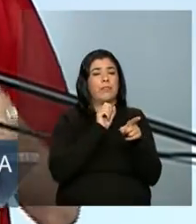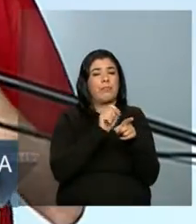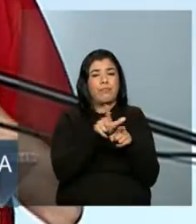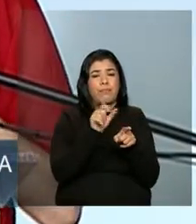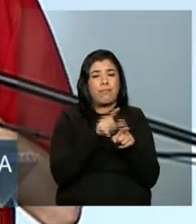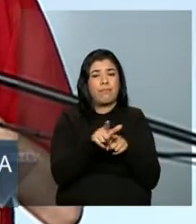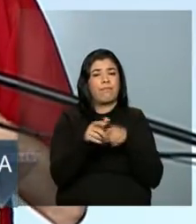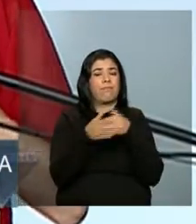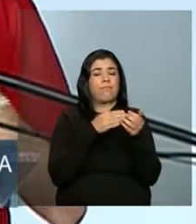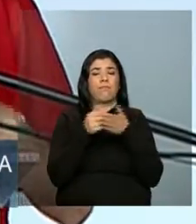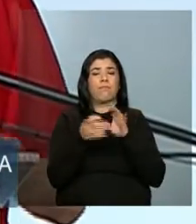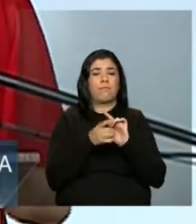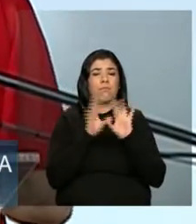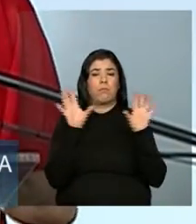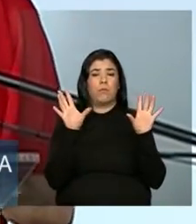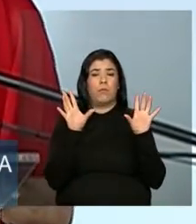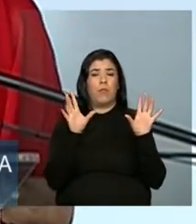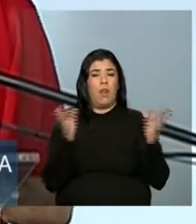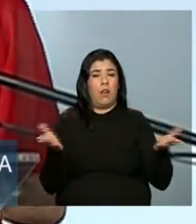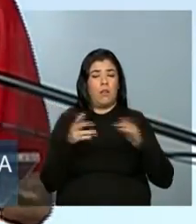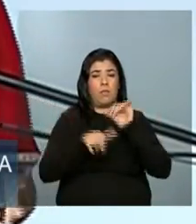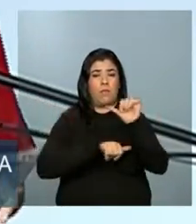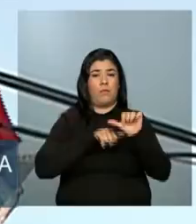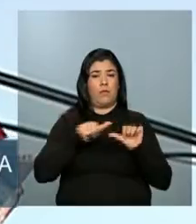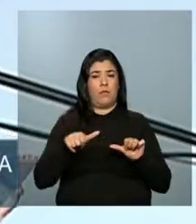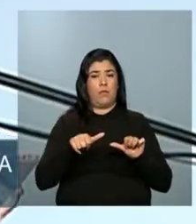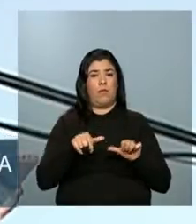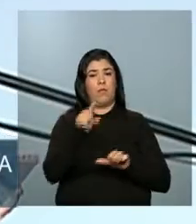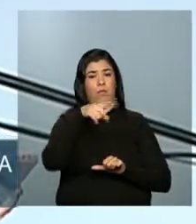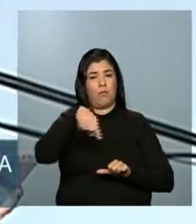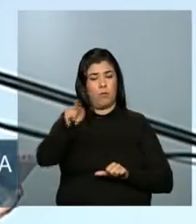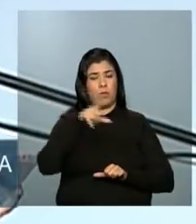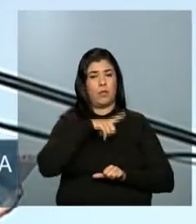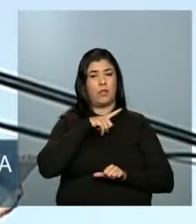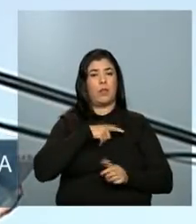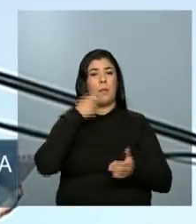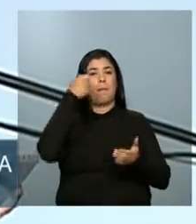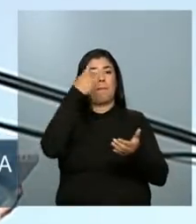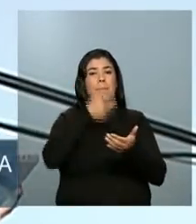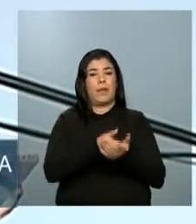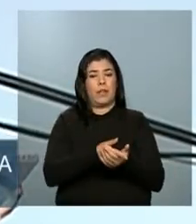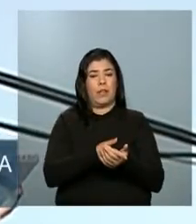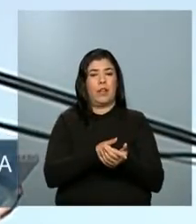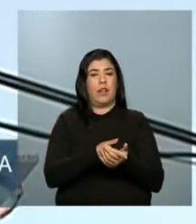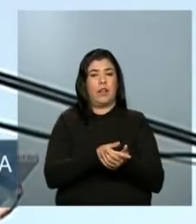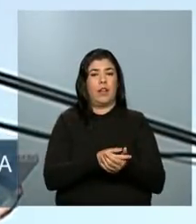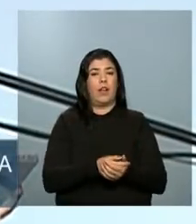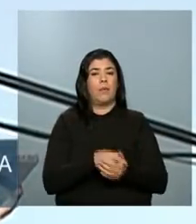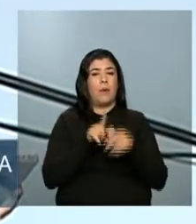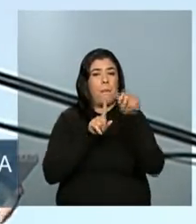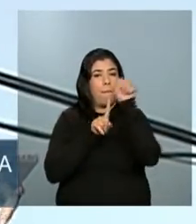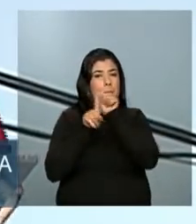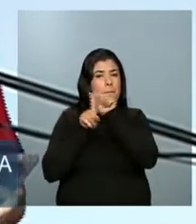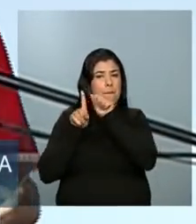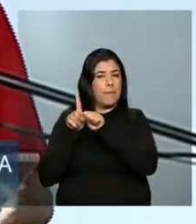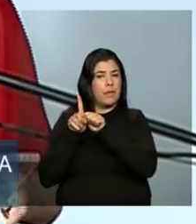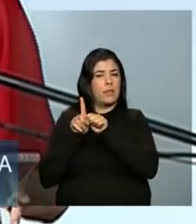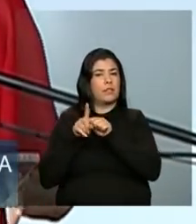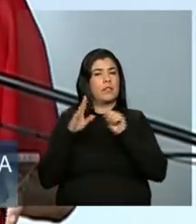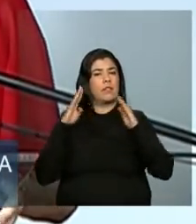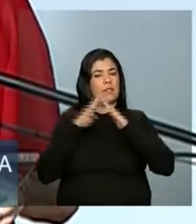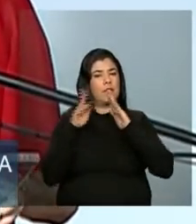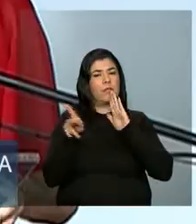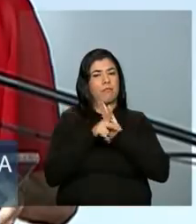for, agora não. Agora pagam uma prestação e tem a sua casa própria. Isso